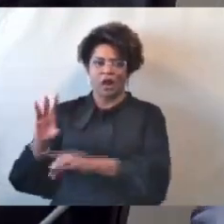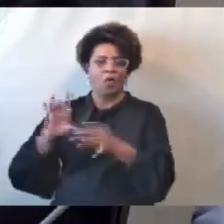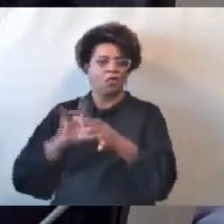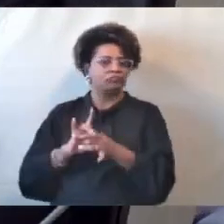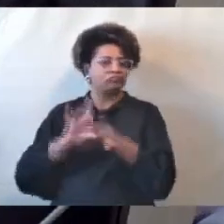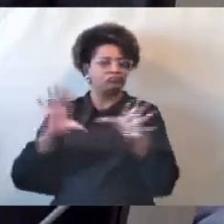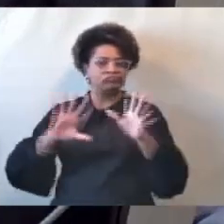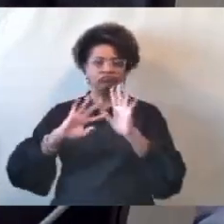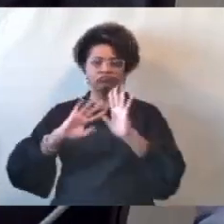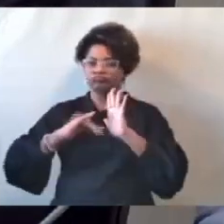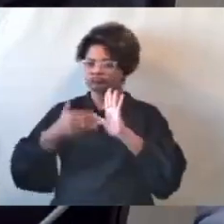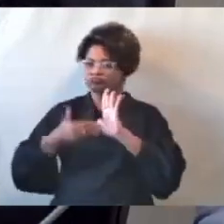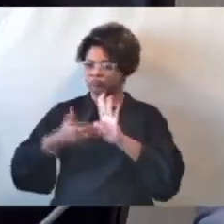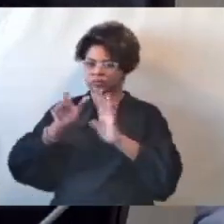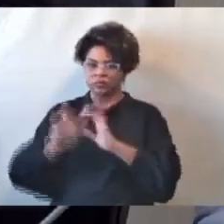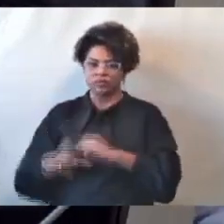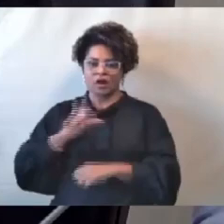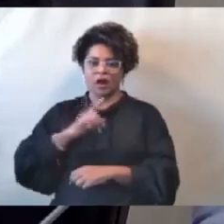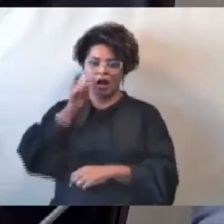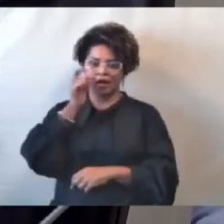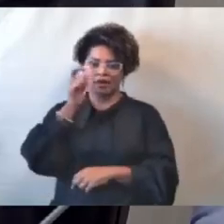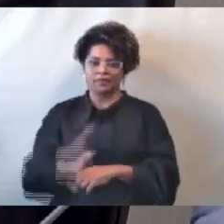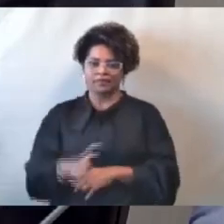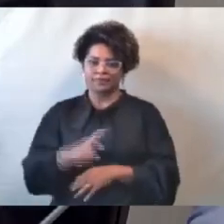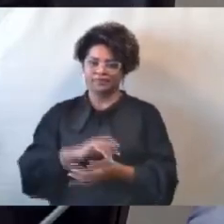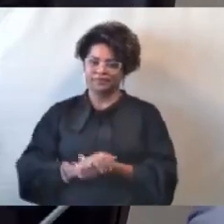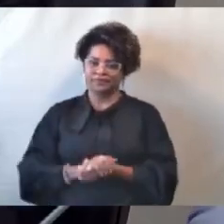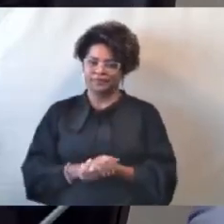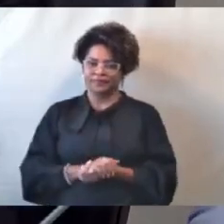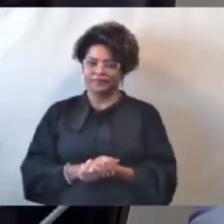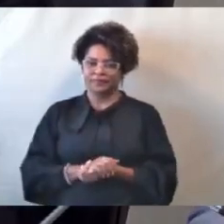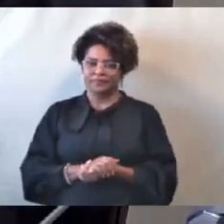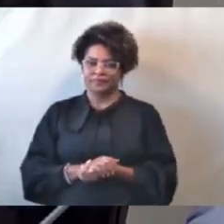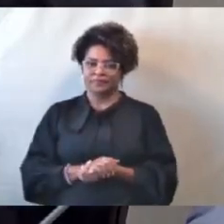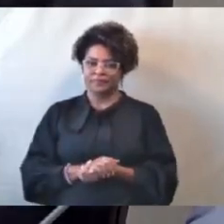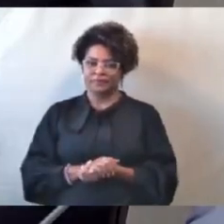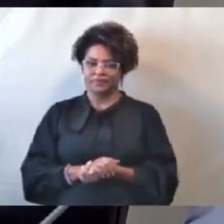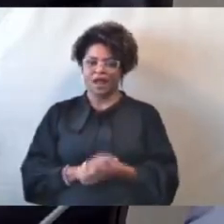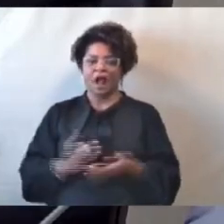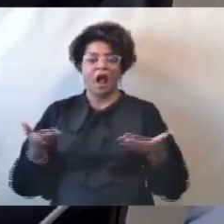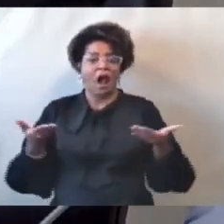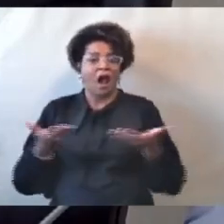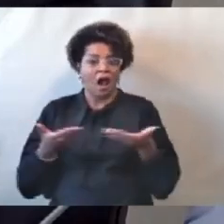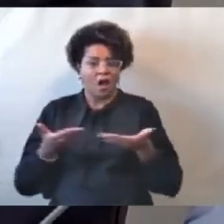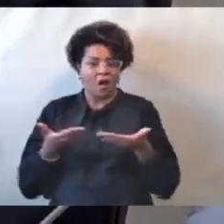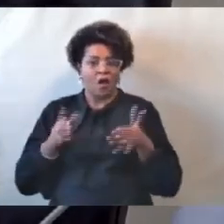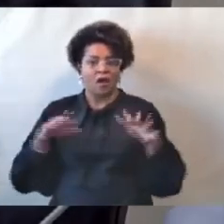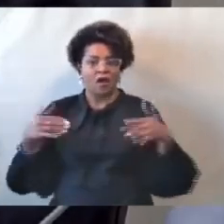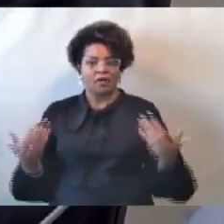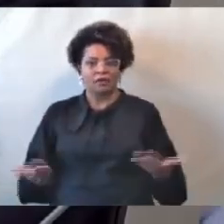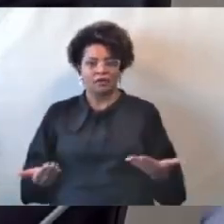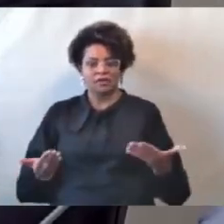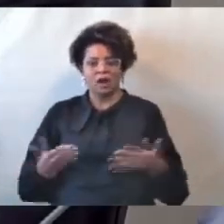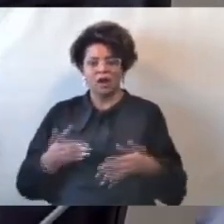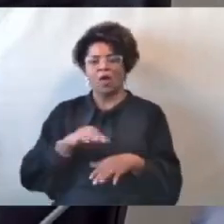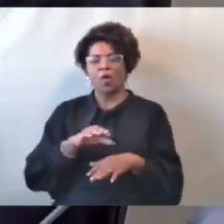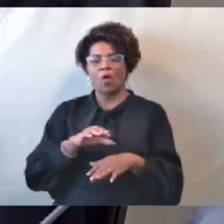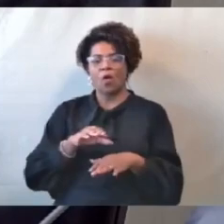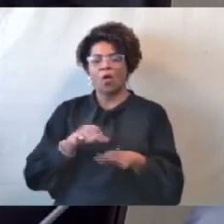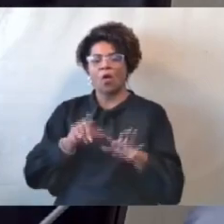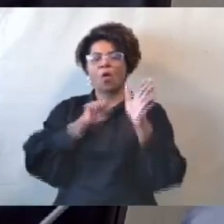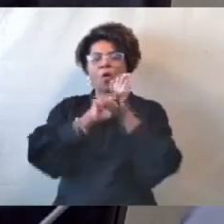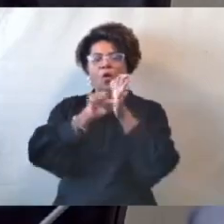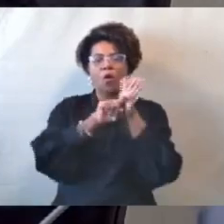interessados. Nós vamos passar, então, agora, a oitiva, a primeira oitiva,